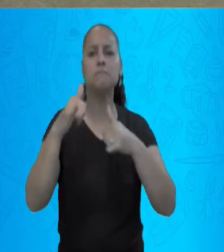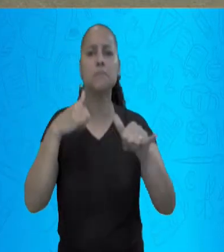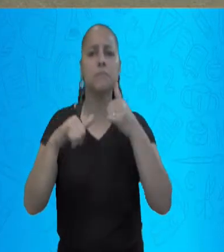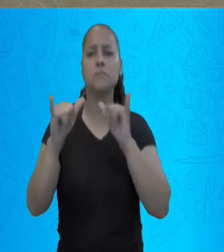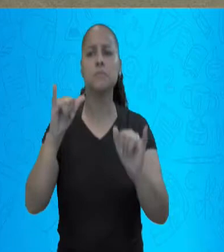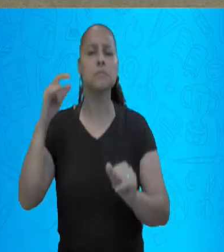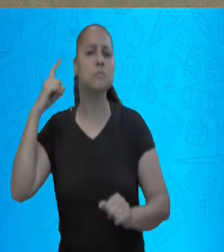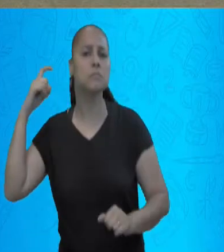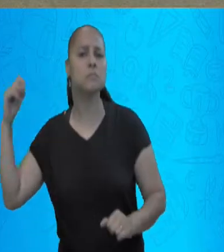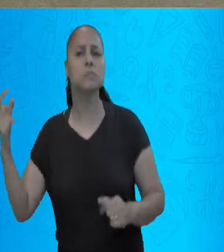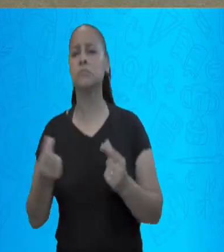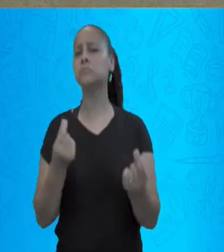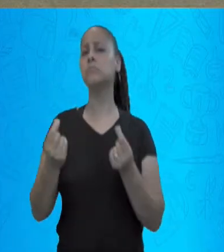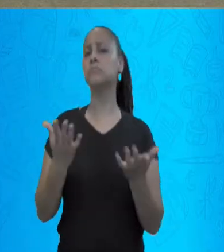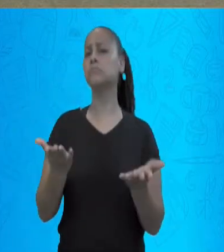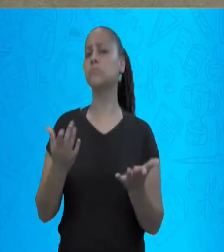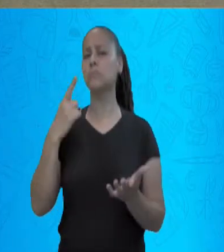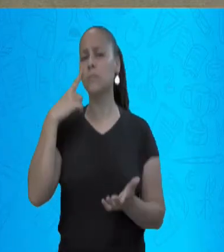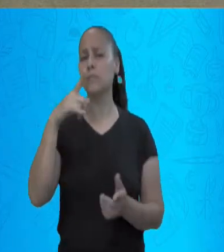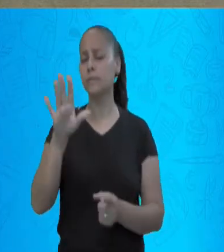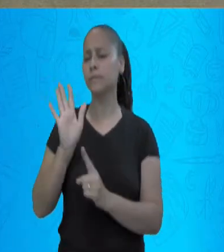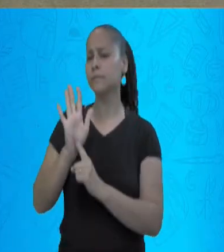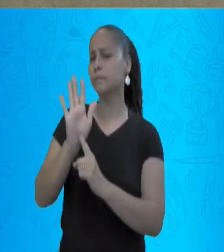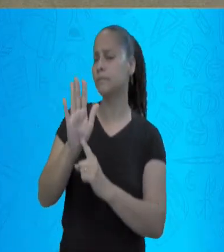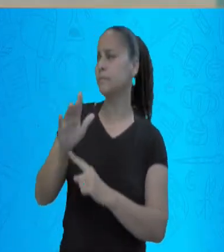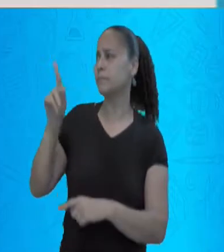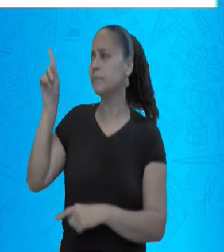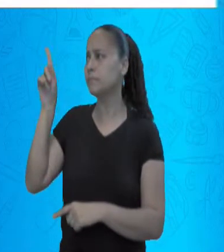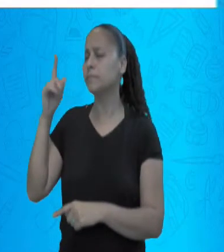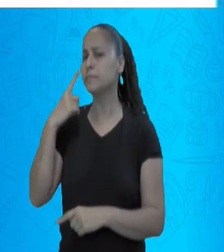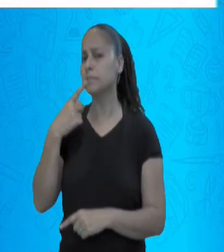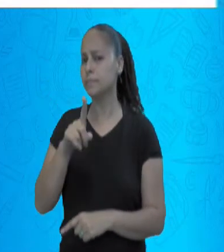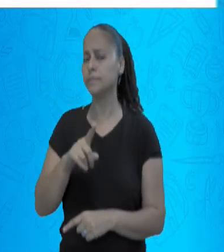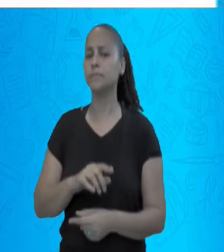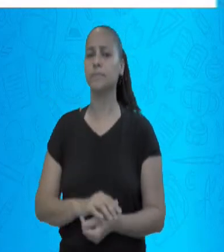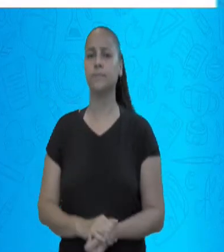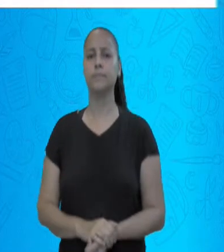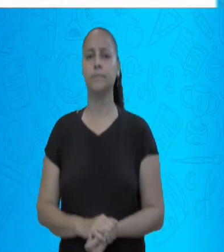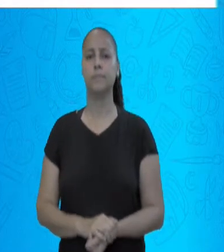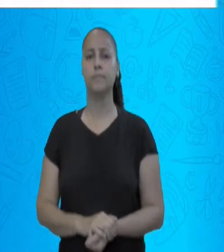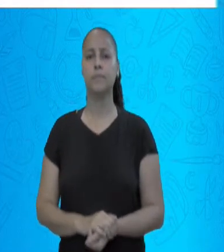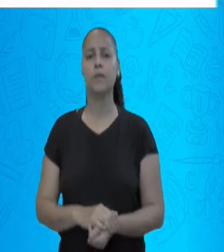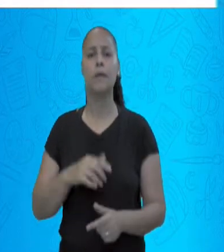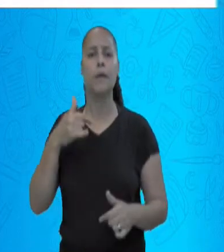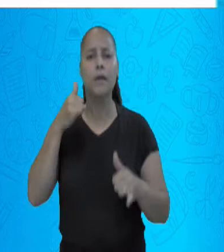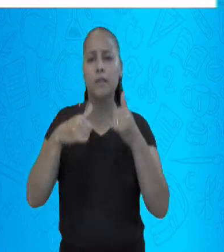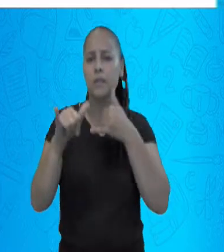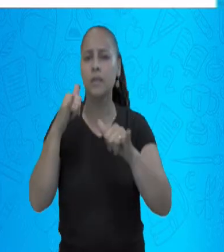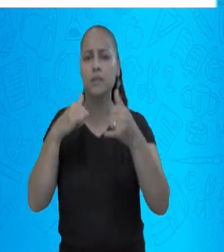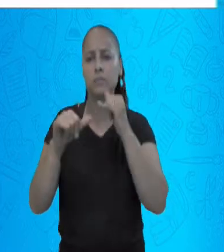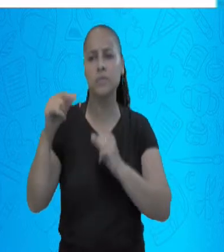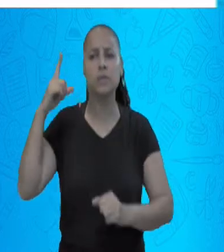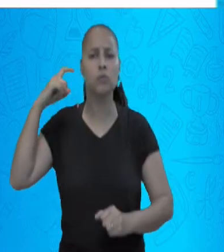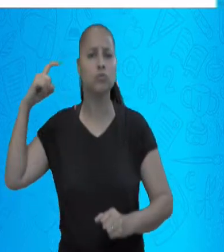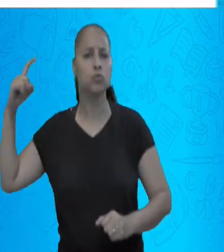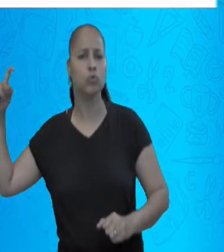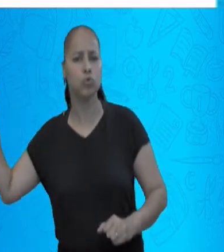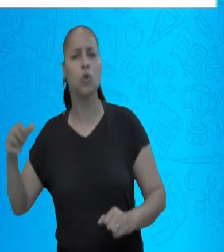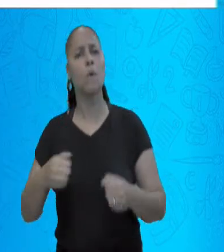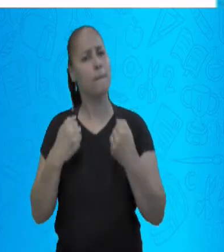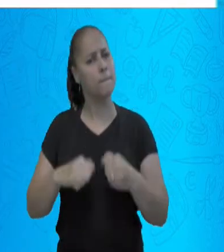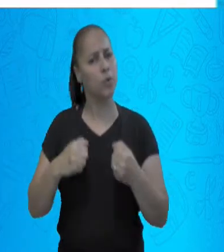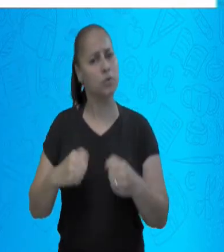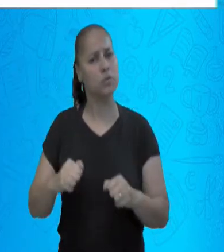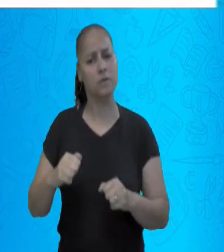som. Vamos ler o slide comigo? Vamos lá. A transmissão do som é possível porque a